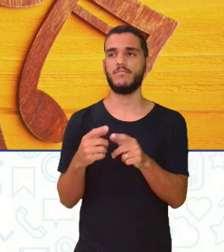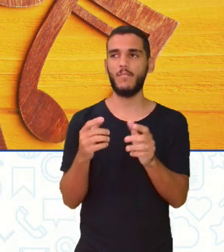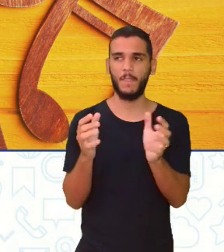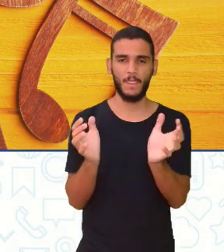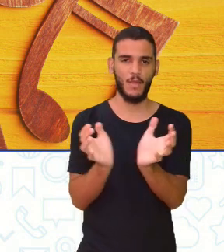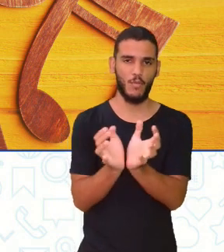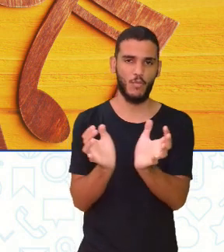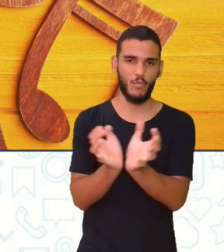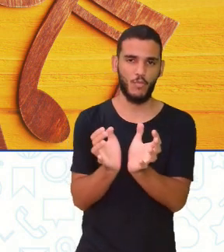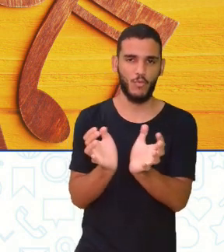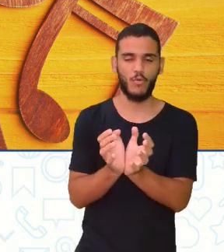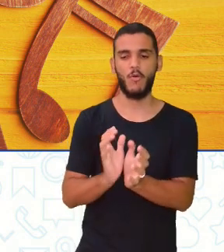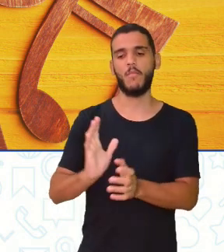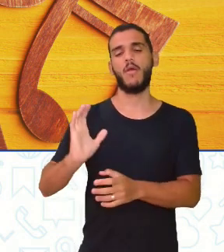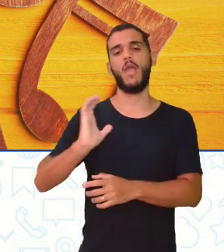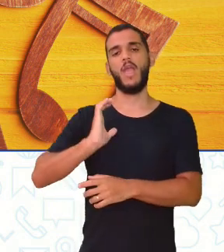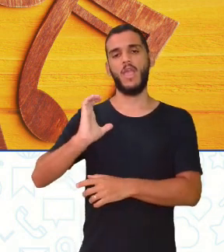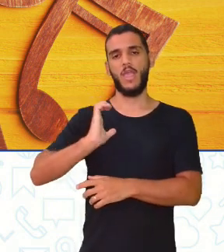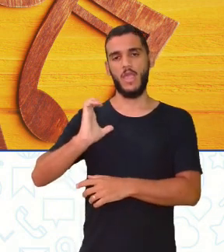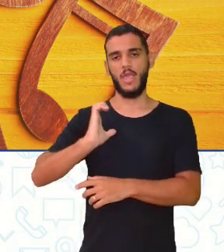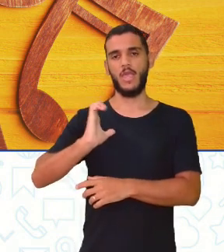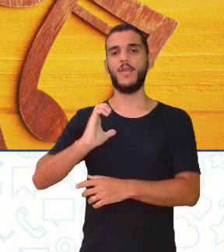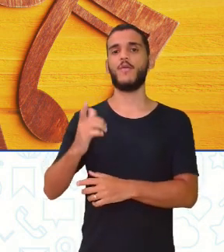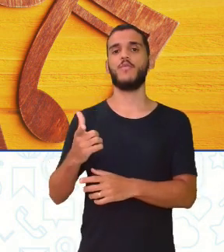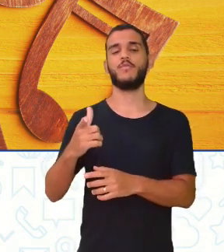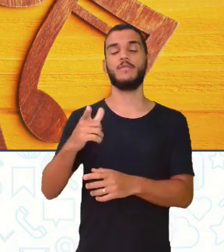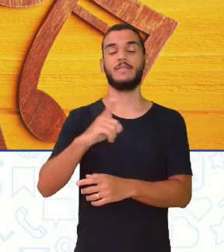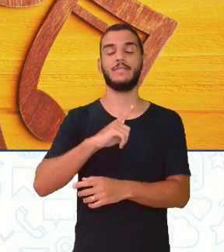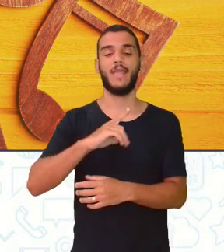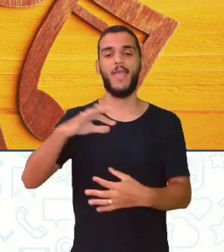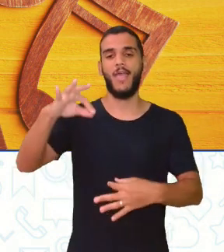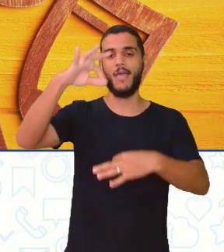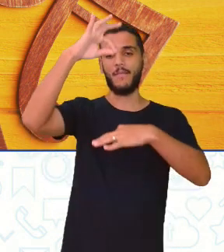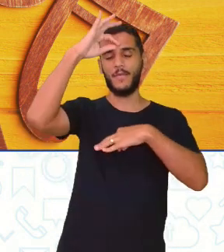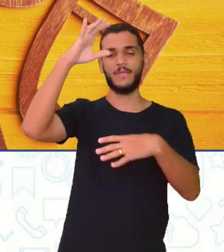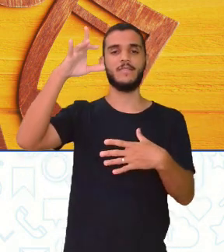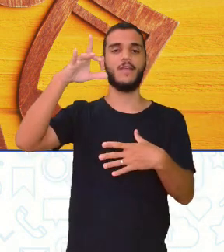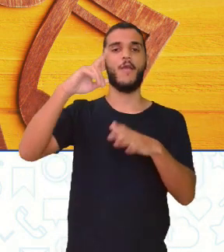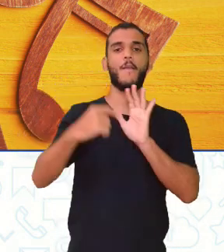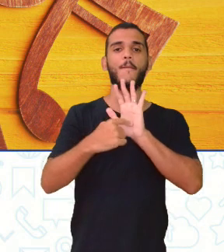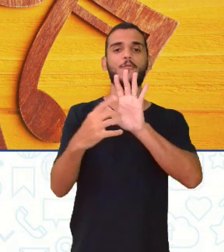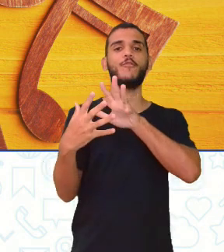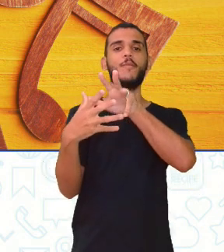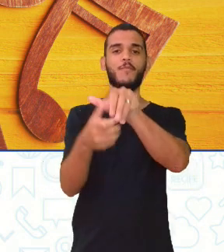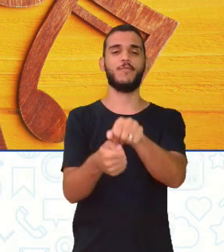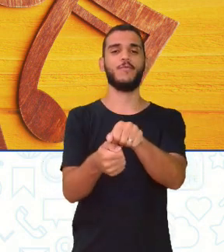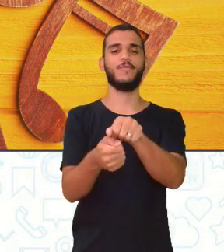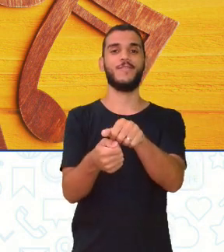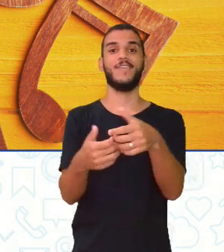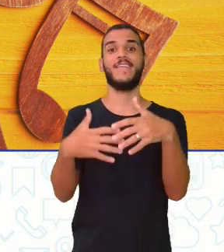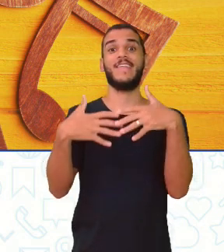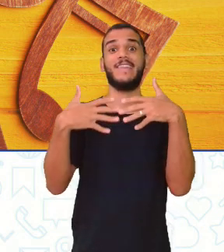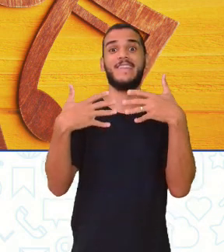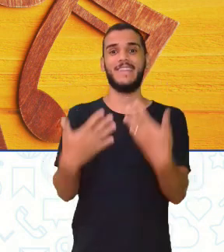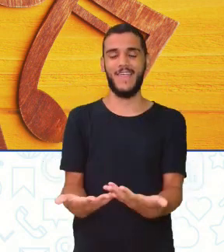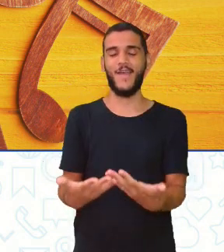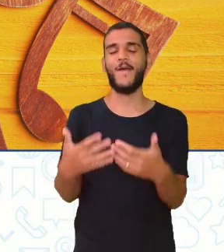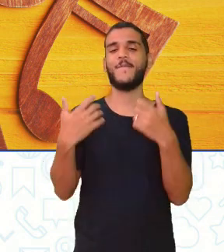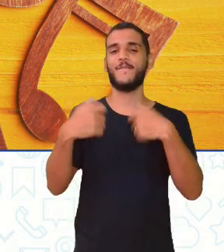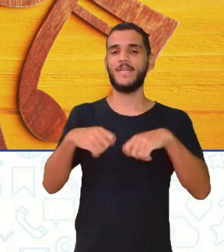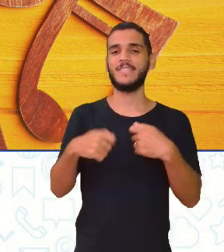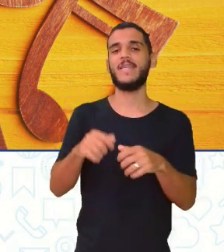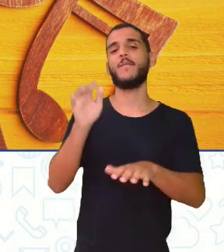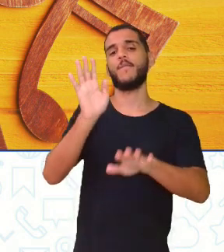se apropriou daquilo e jogou para o mundo. E esse é um movimento que a precisa ficar